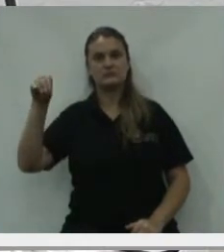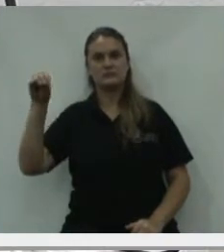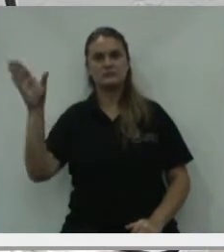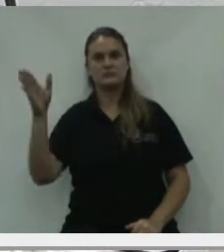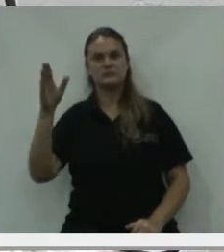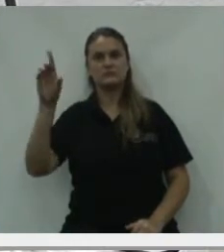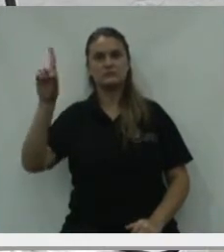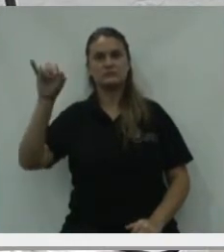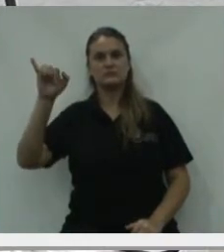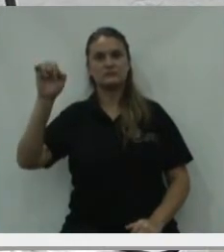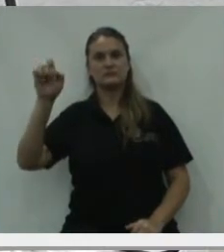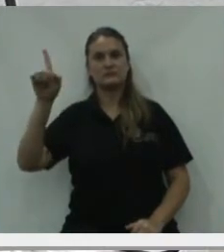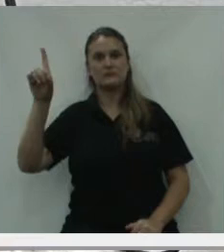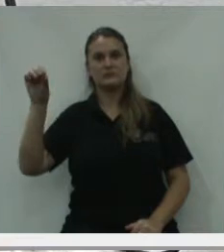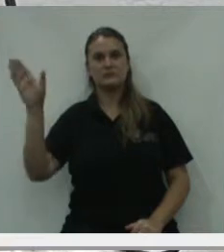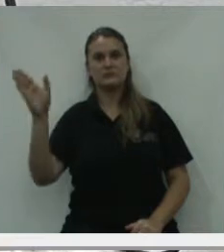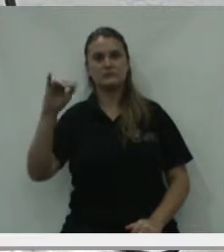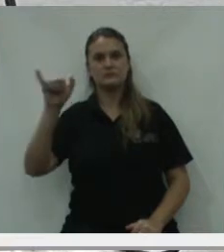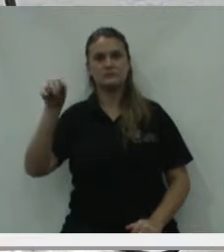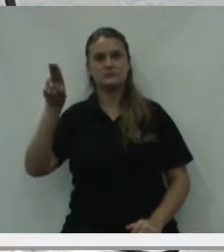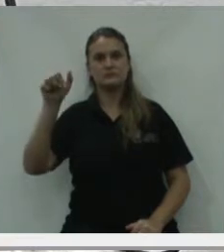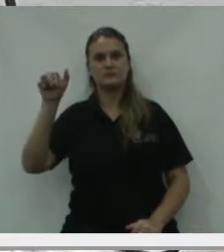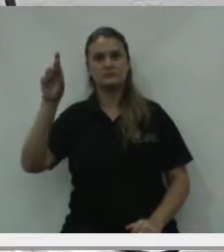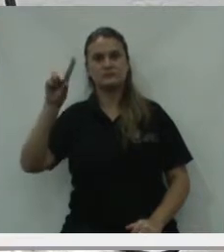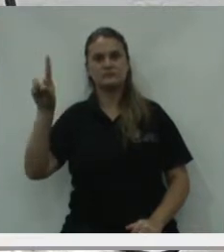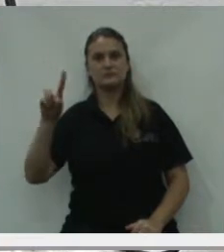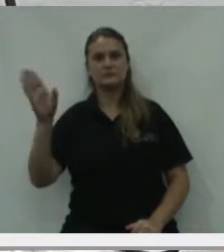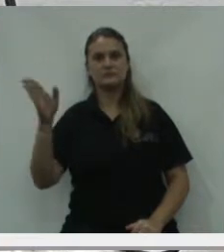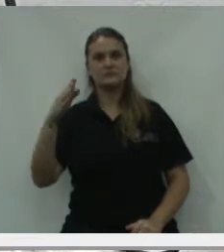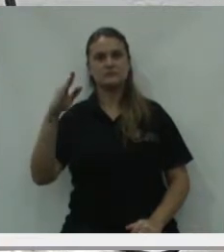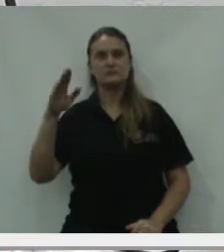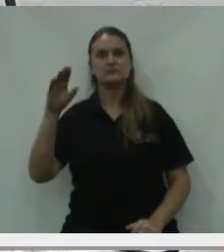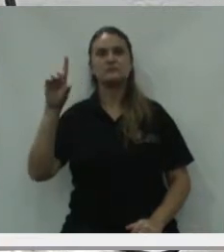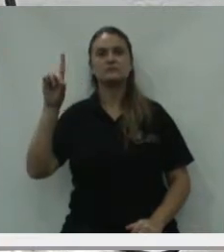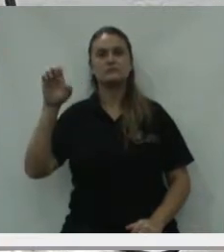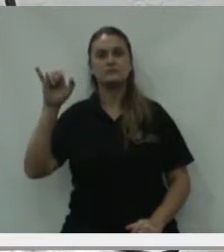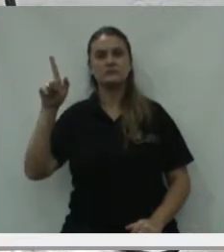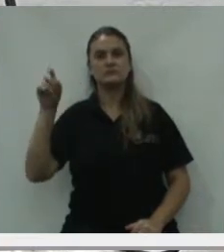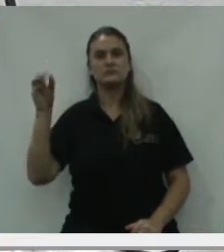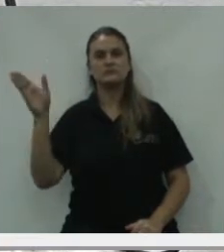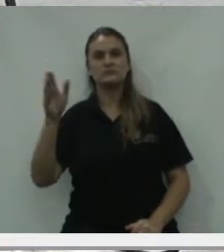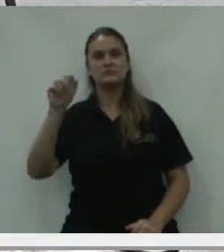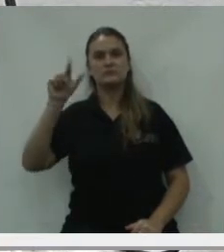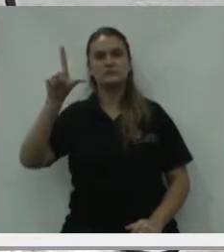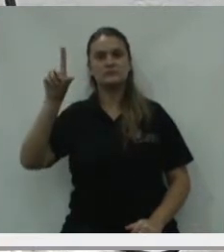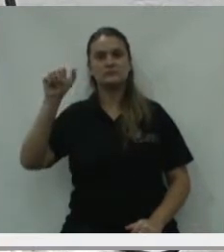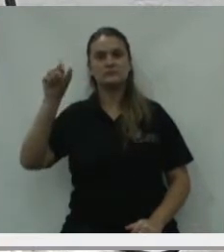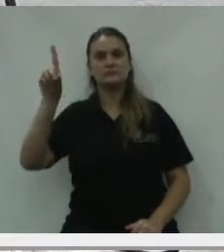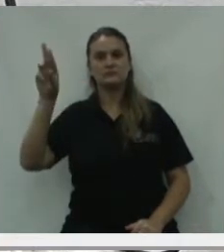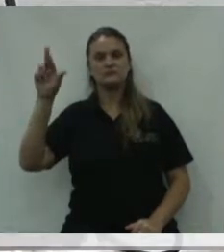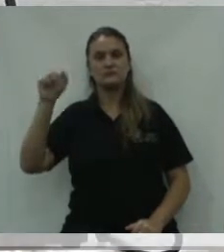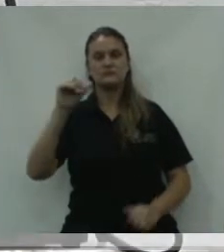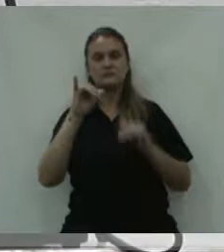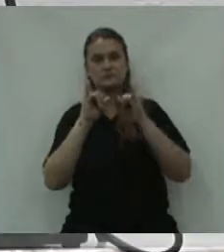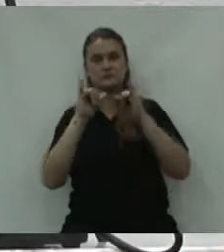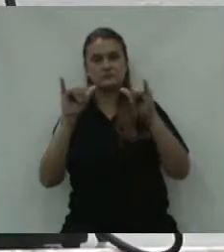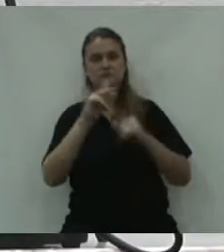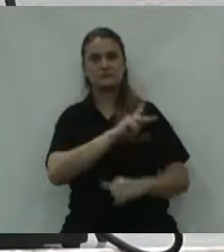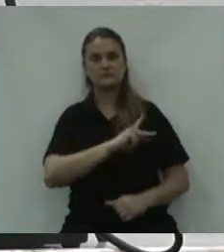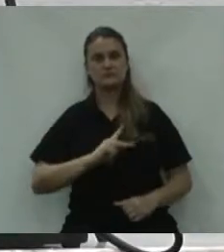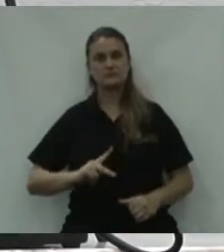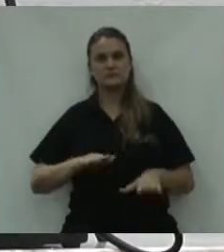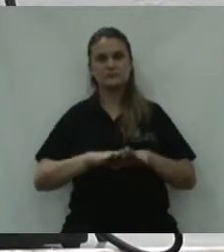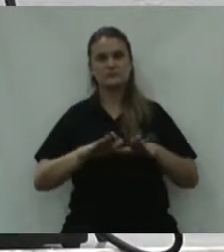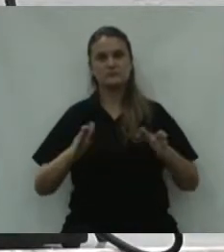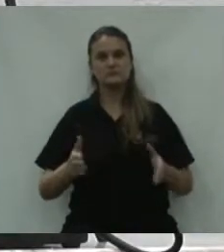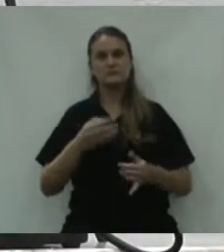Diego dos Santos, Juarez Leandro de Oliveira e vereadora Alandra Roveda Grando, informam ao